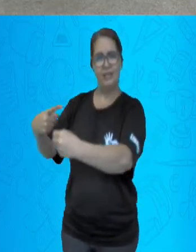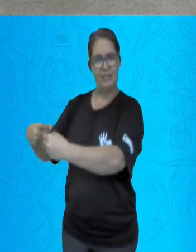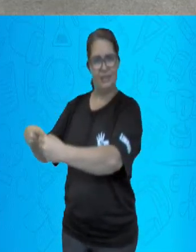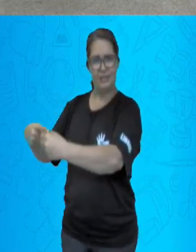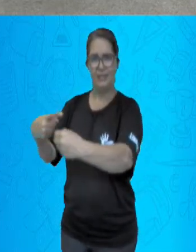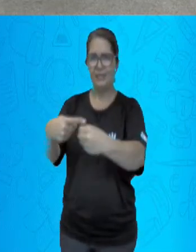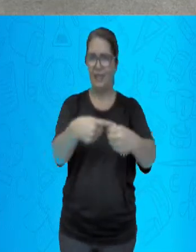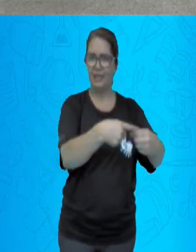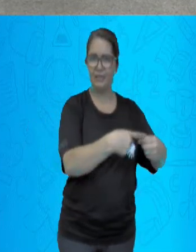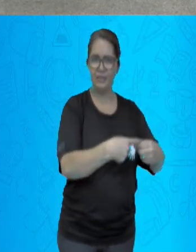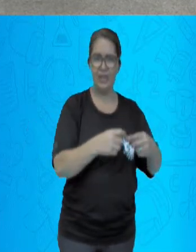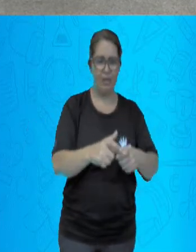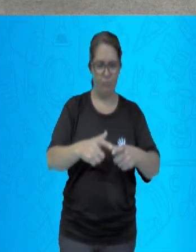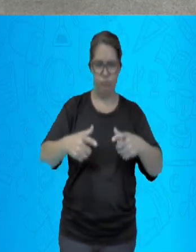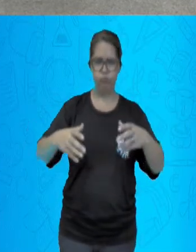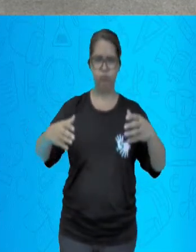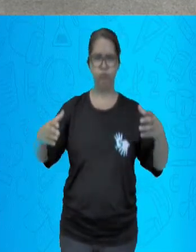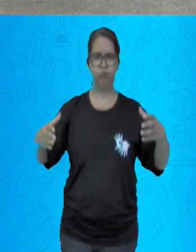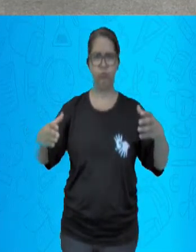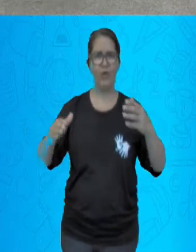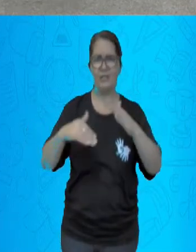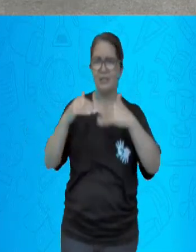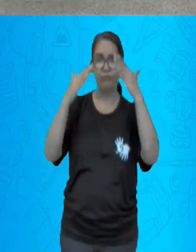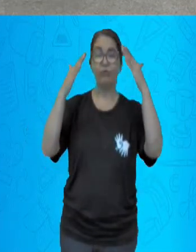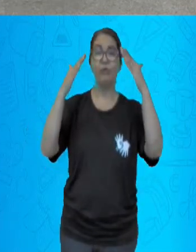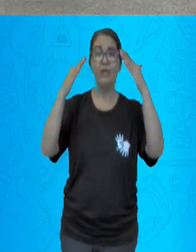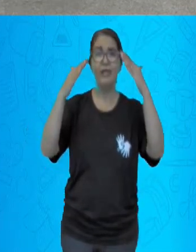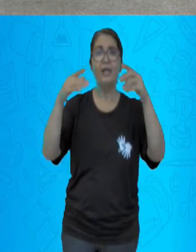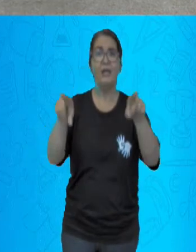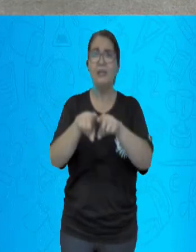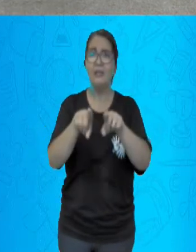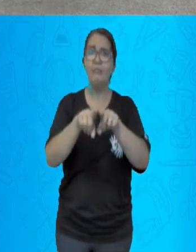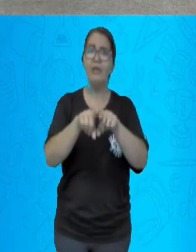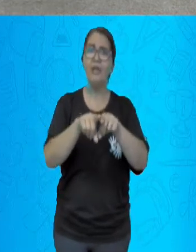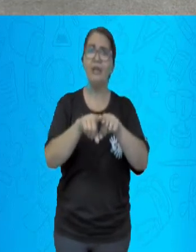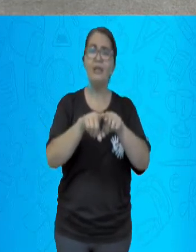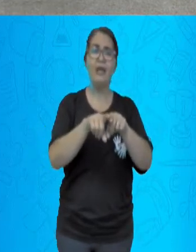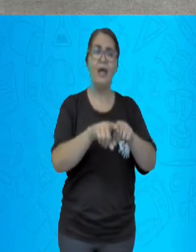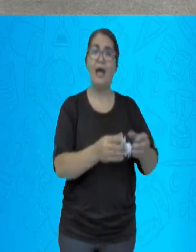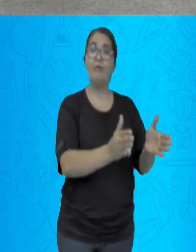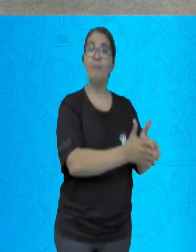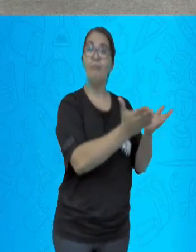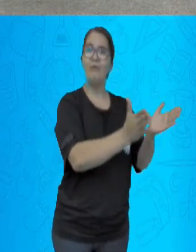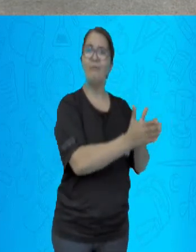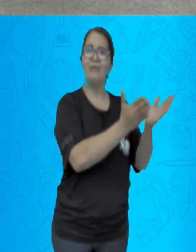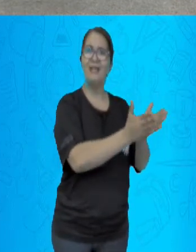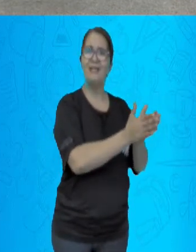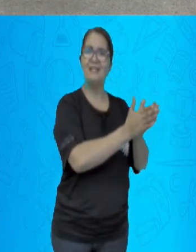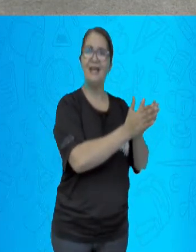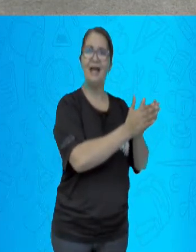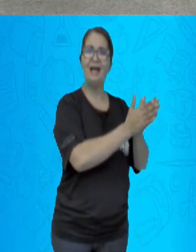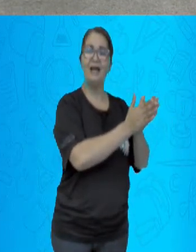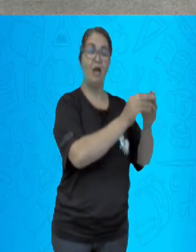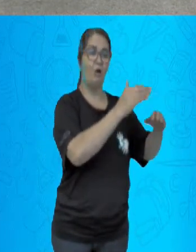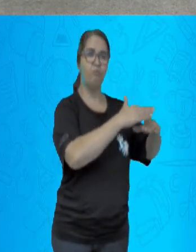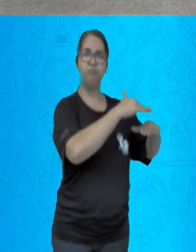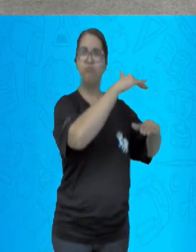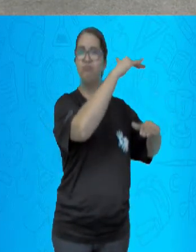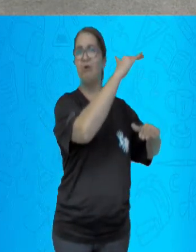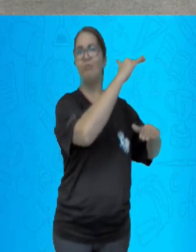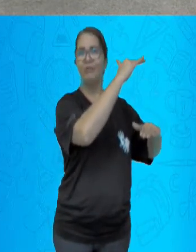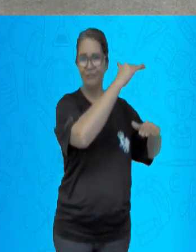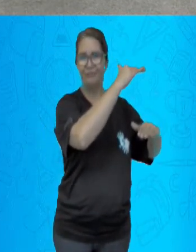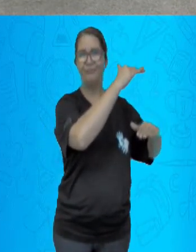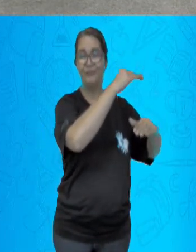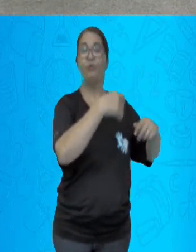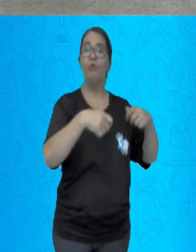e teve como consequência a reurbanização do Rio de Janeiro se inseria em